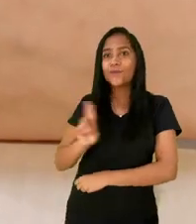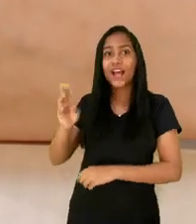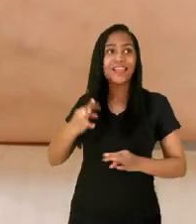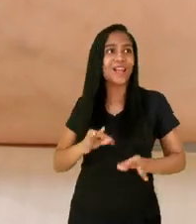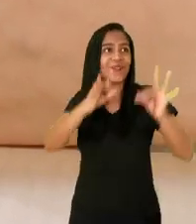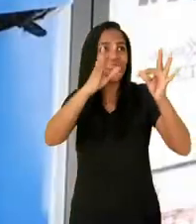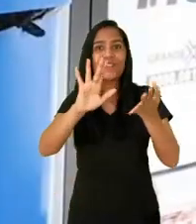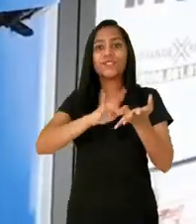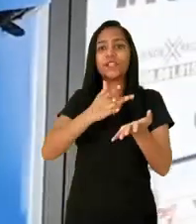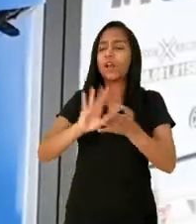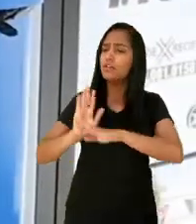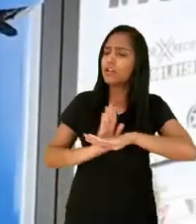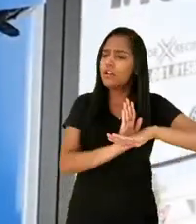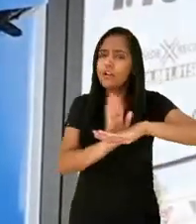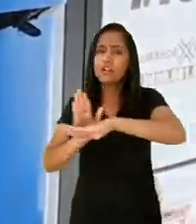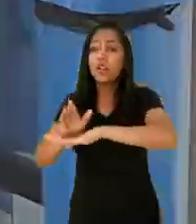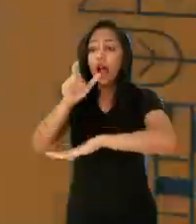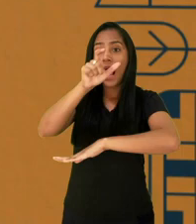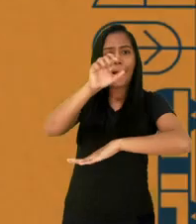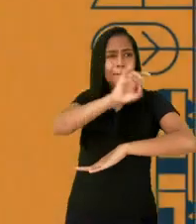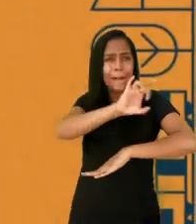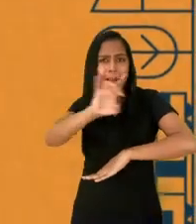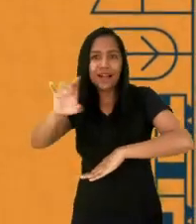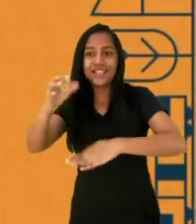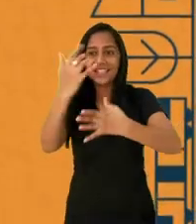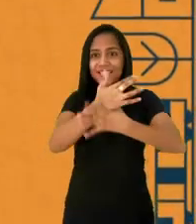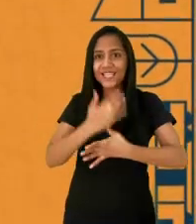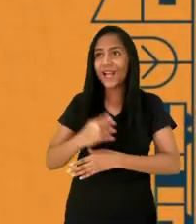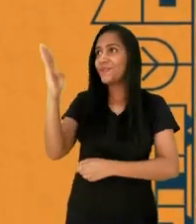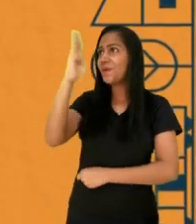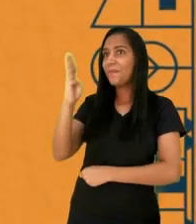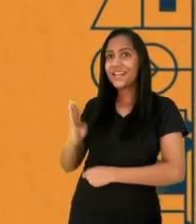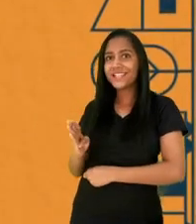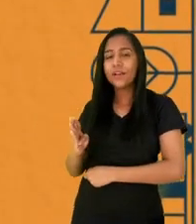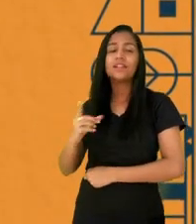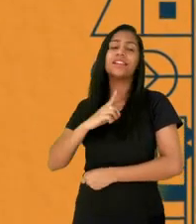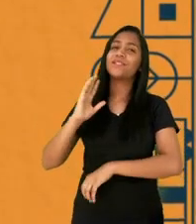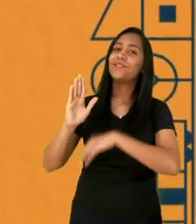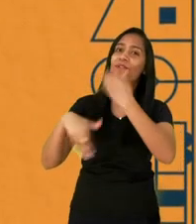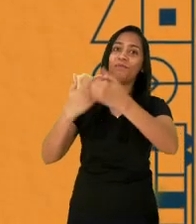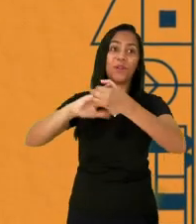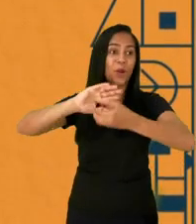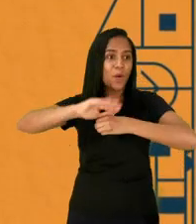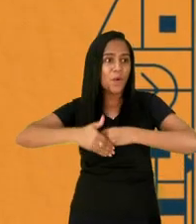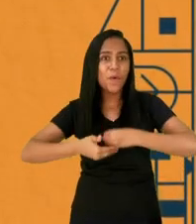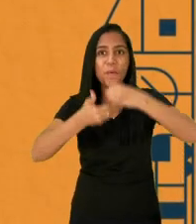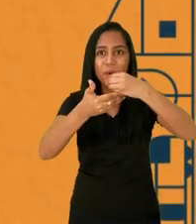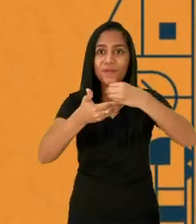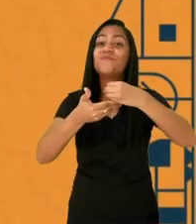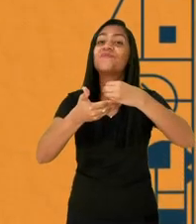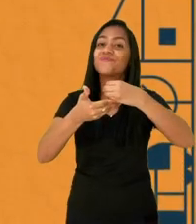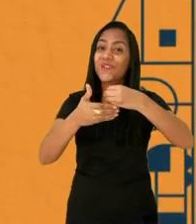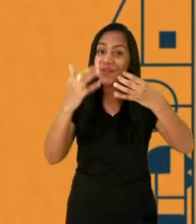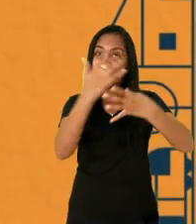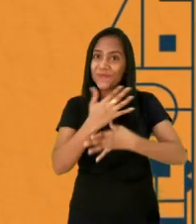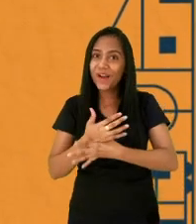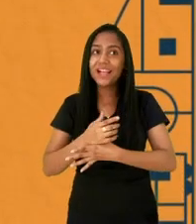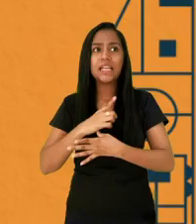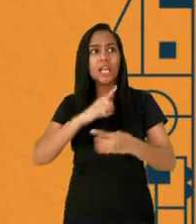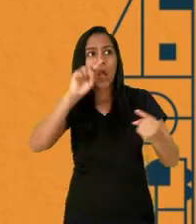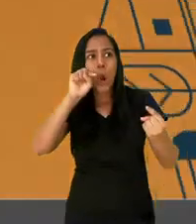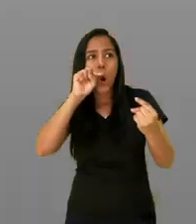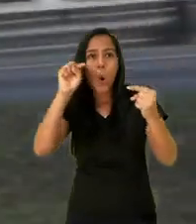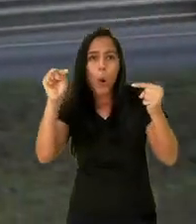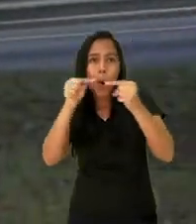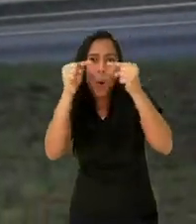instituições, setor privado e sociedade a usarem tecnologias digitais que ajudem cada cidade do país a ter um